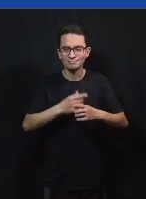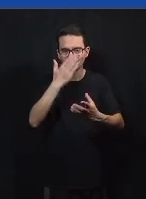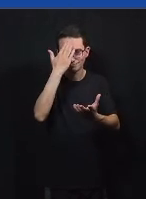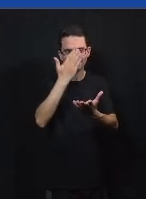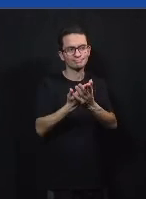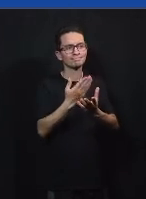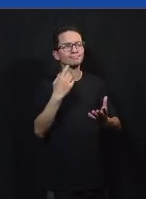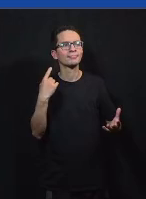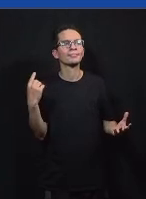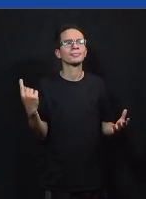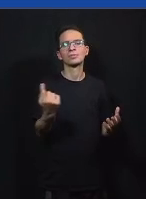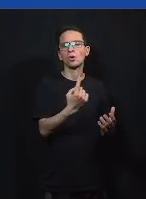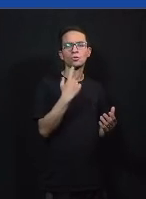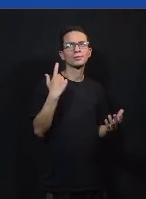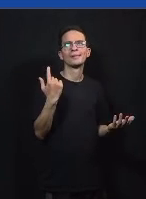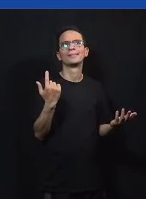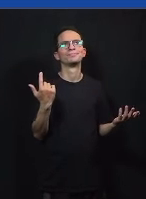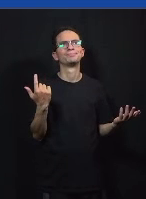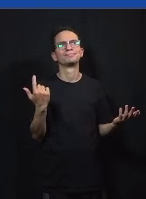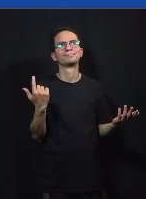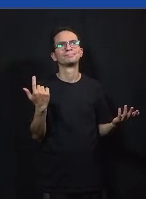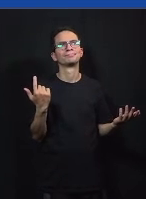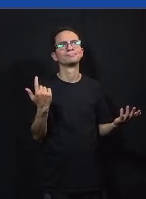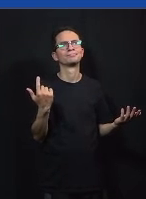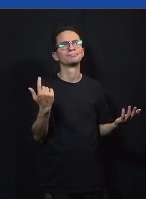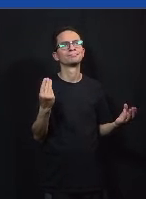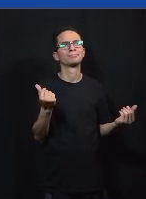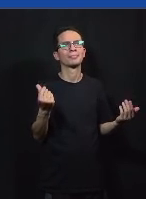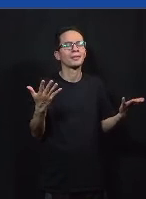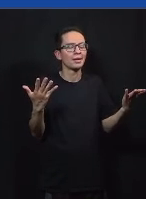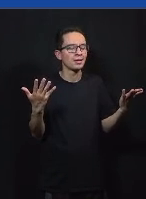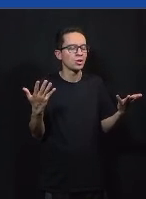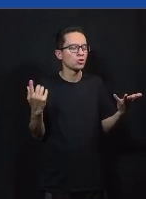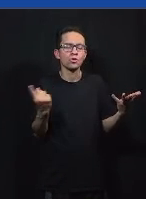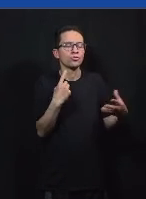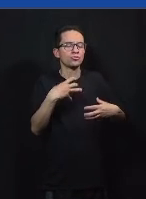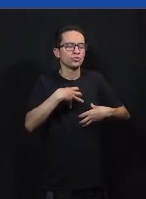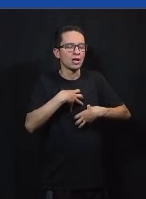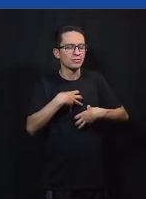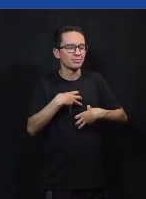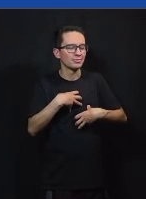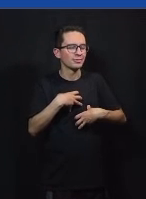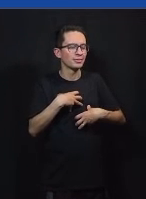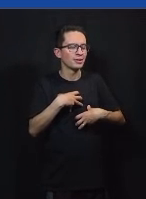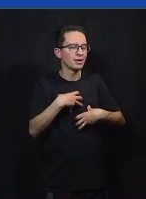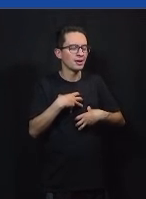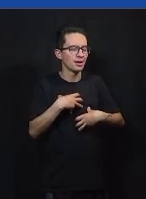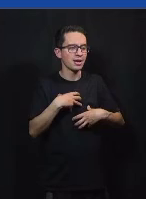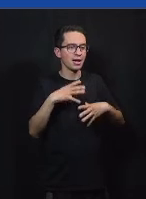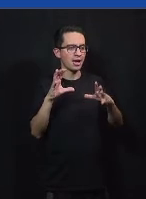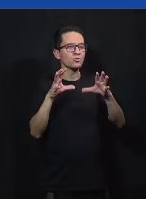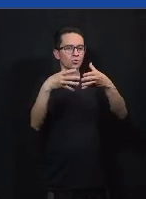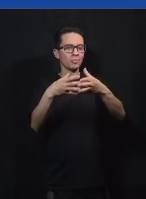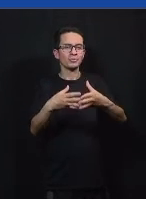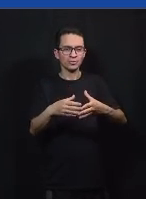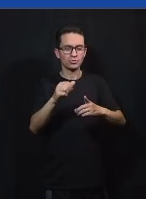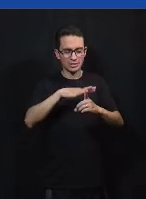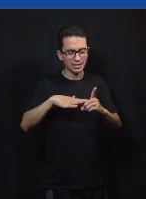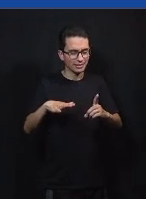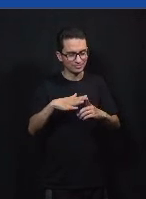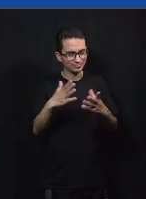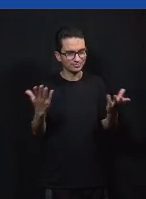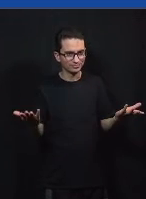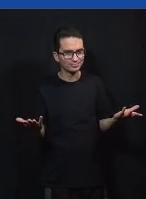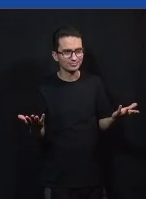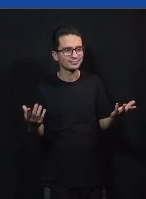que a nossa função como organização e eu acredito que a gente tem muito em comum com todas as organizações aqui